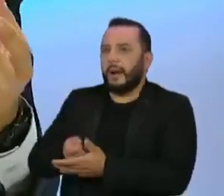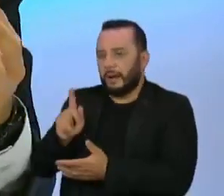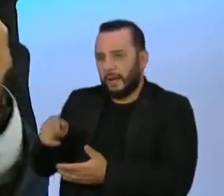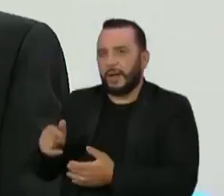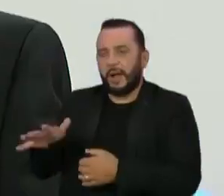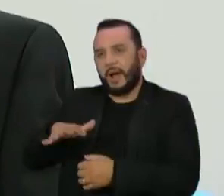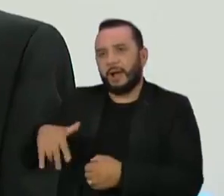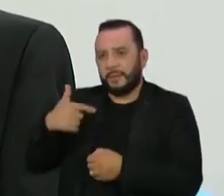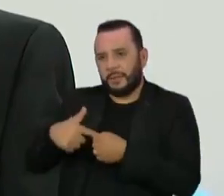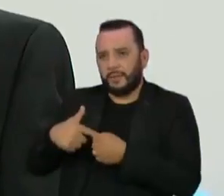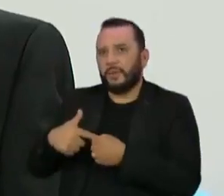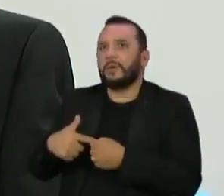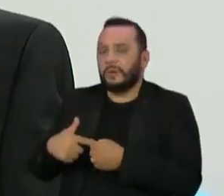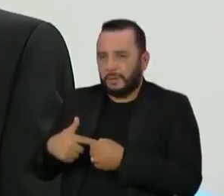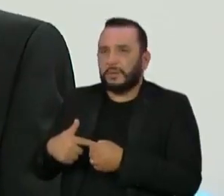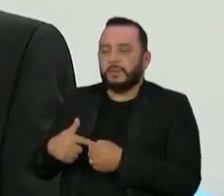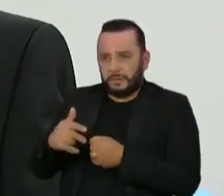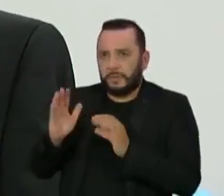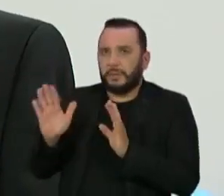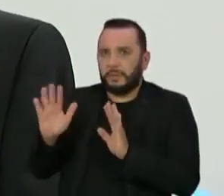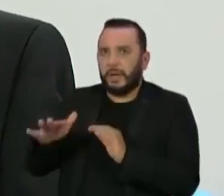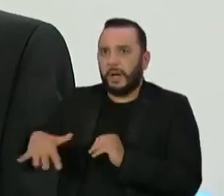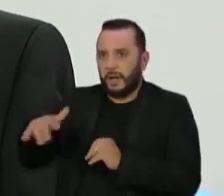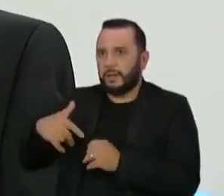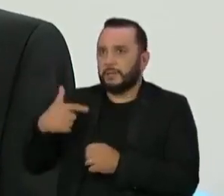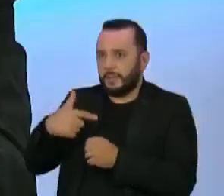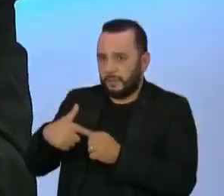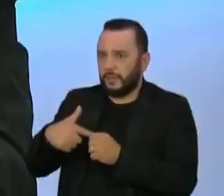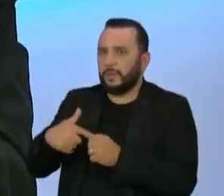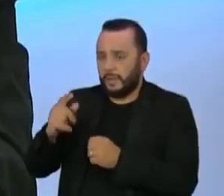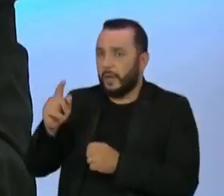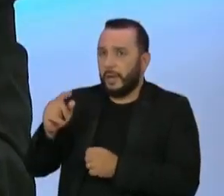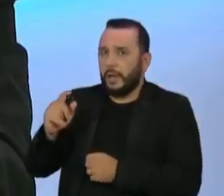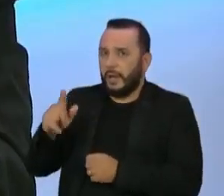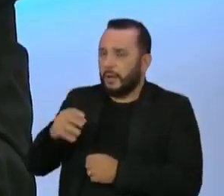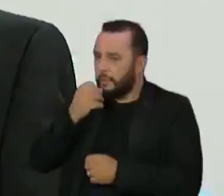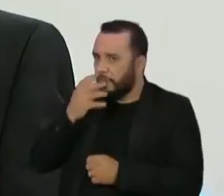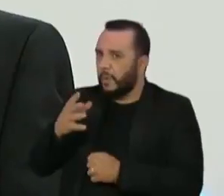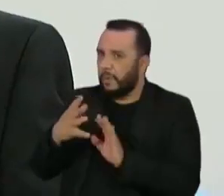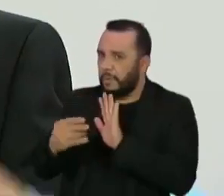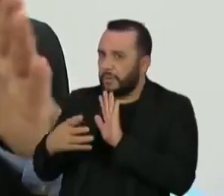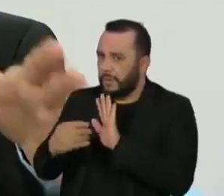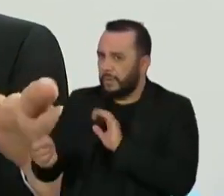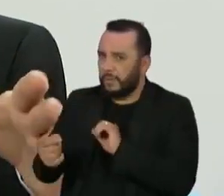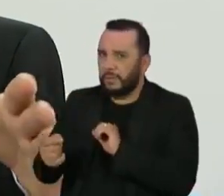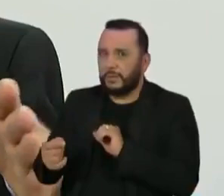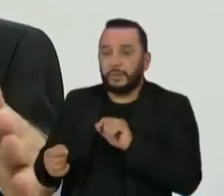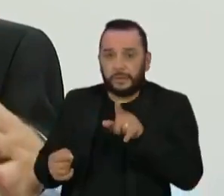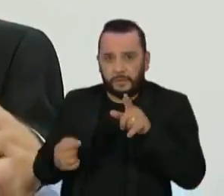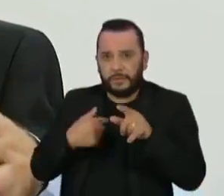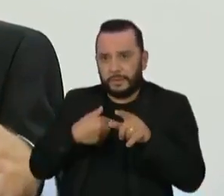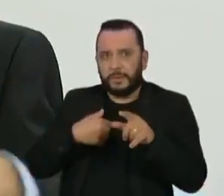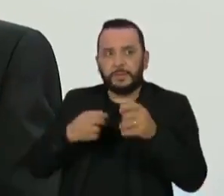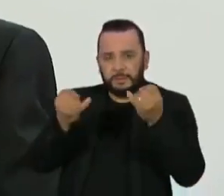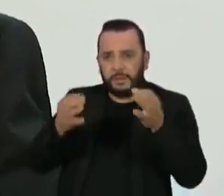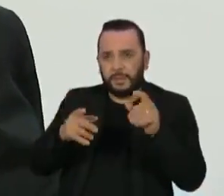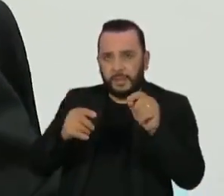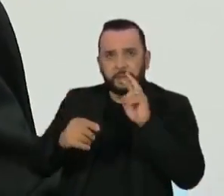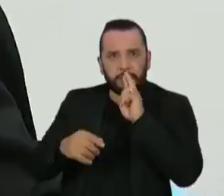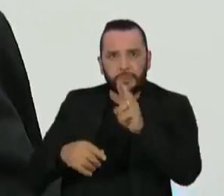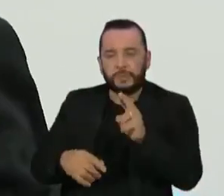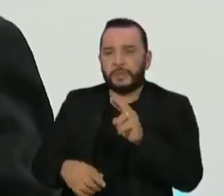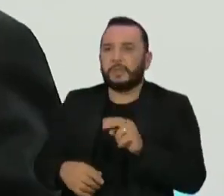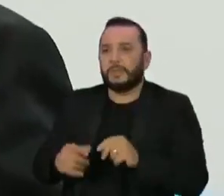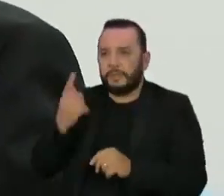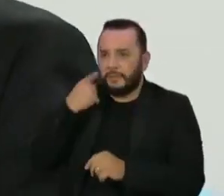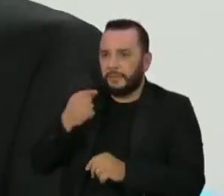de biocombustíveis retira do coisa. É um bom exemplo isso? É um excelente exemplo. ia entrar justamente nele para responder